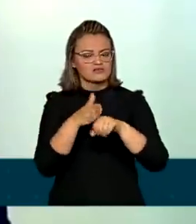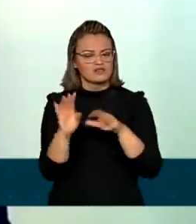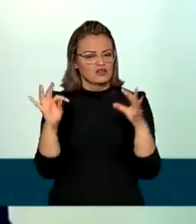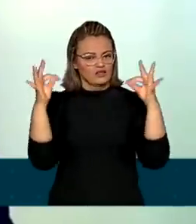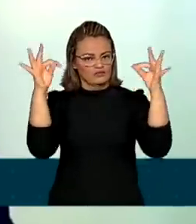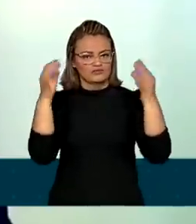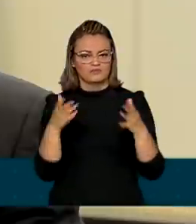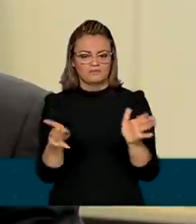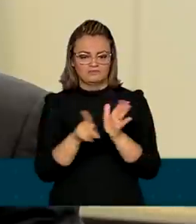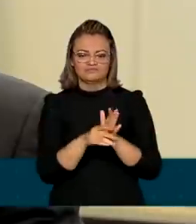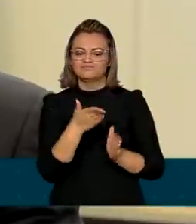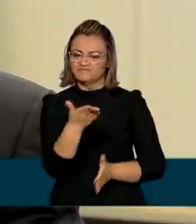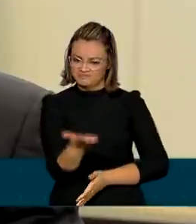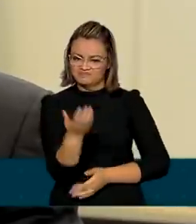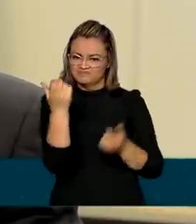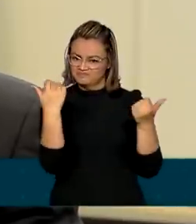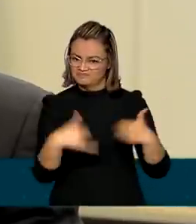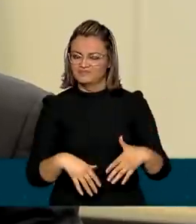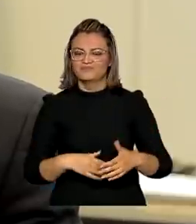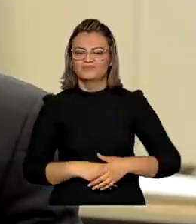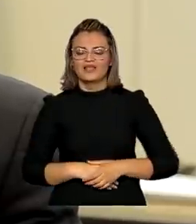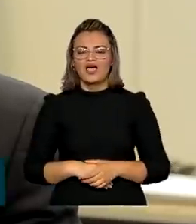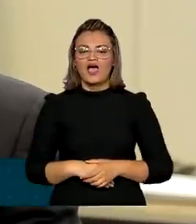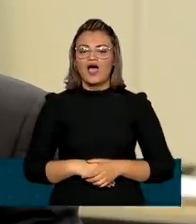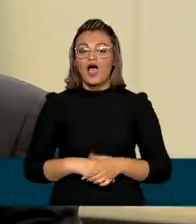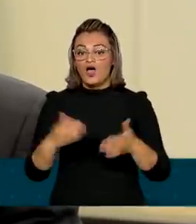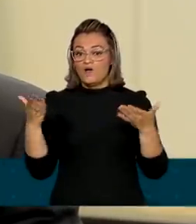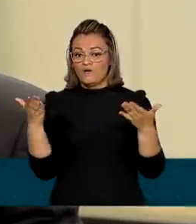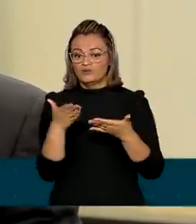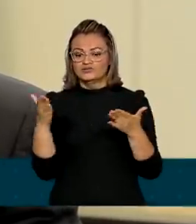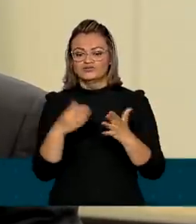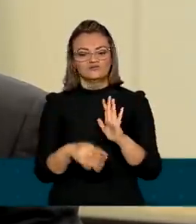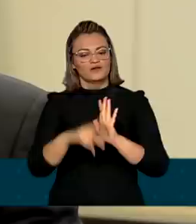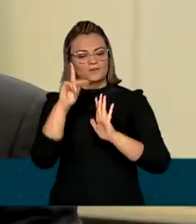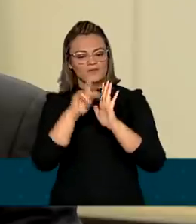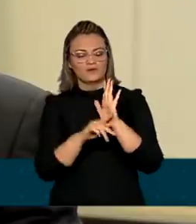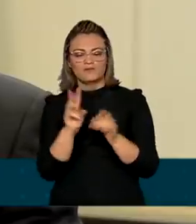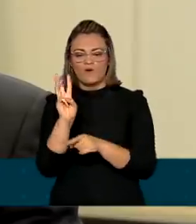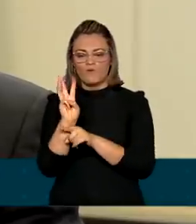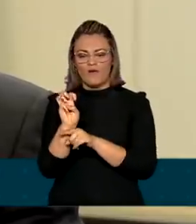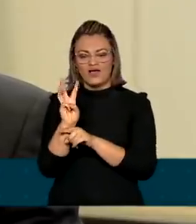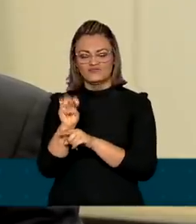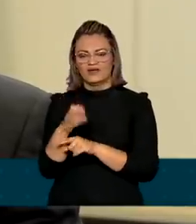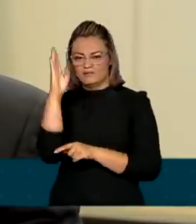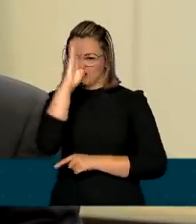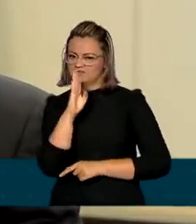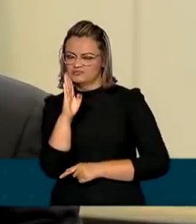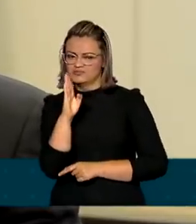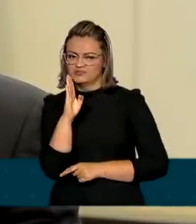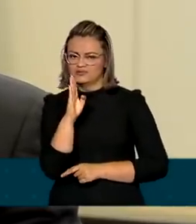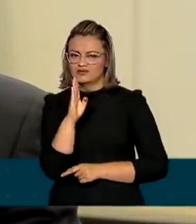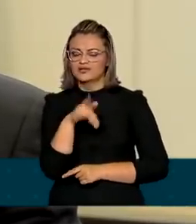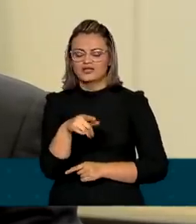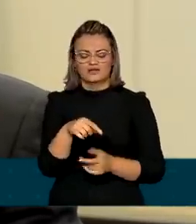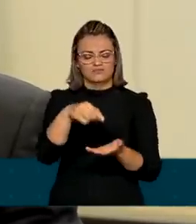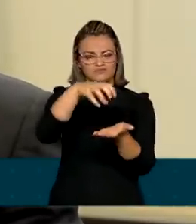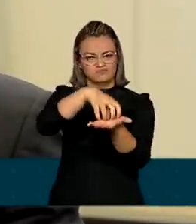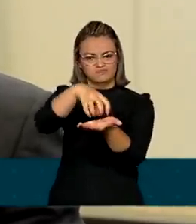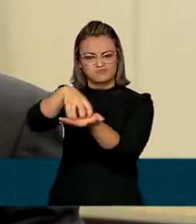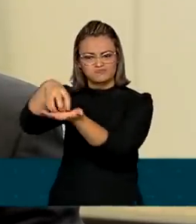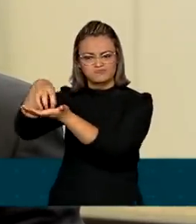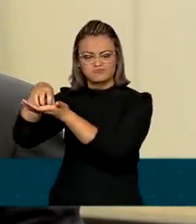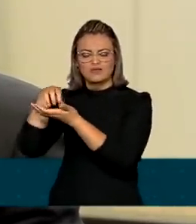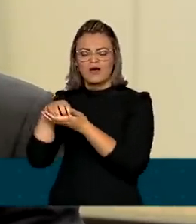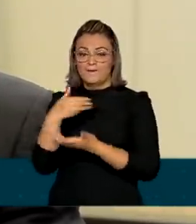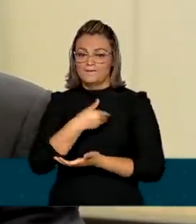tecnologias. Podemos falar hoje aqui do programa Wi-Fi Brasil, em que nós colocamos pontos de acesso